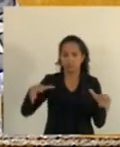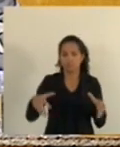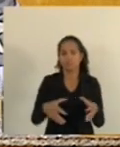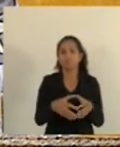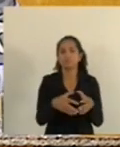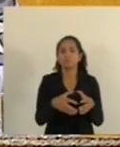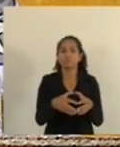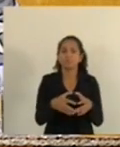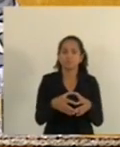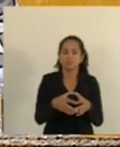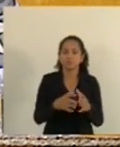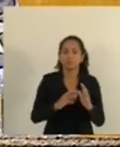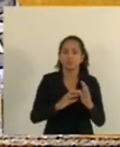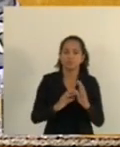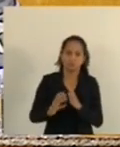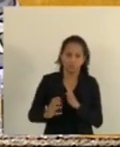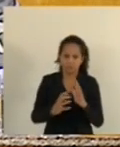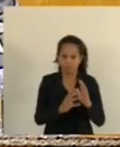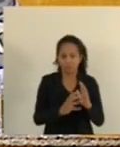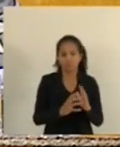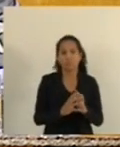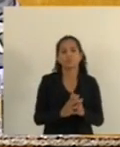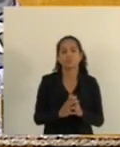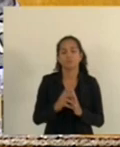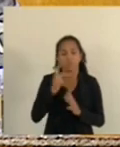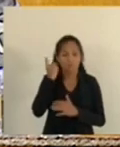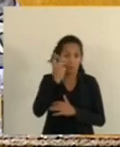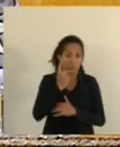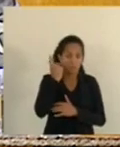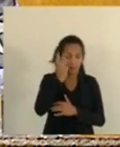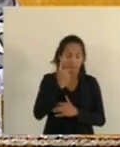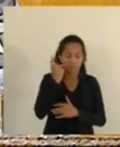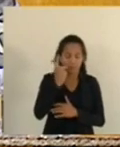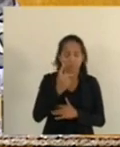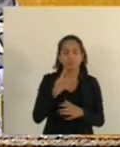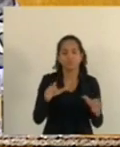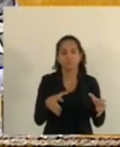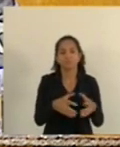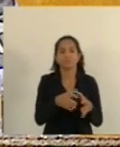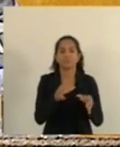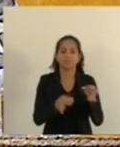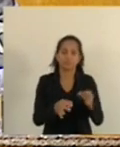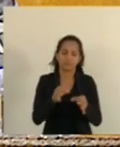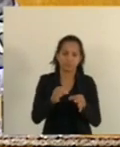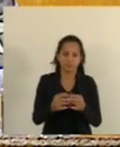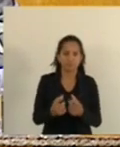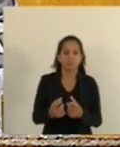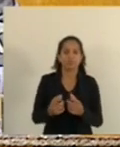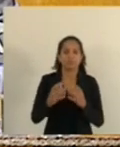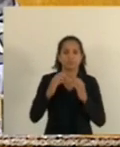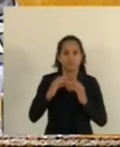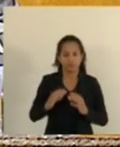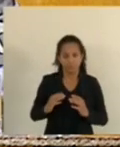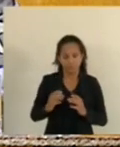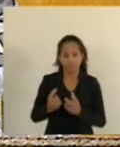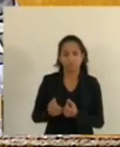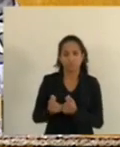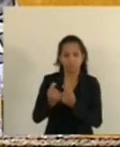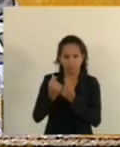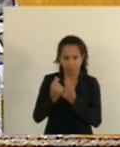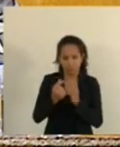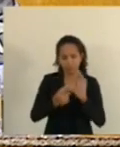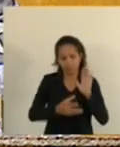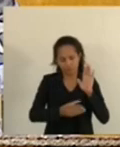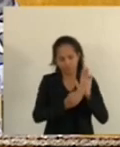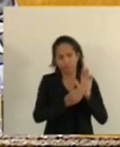parlamentares Convoco as comissões em conjunto de Justiça, de Cidadania e de Finanças Para oferecer parecer oral